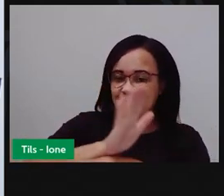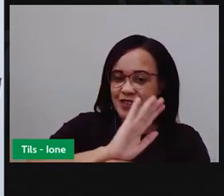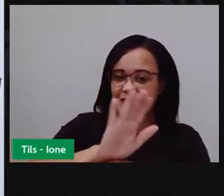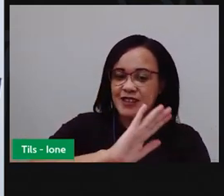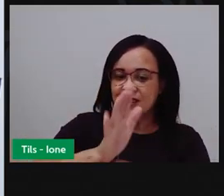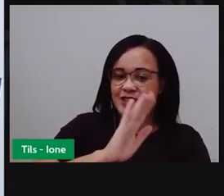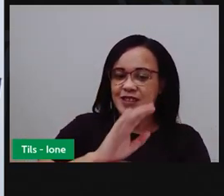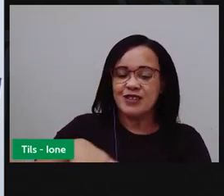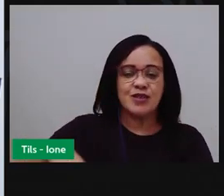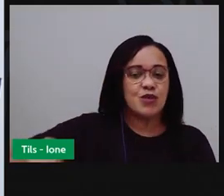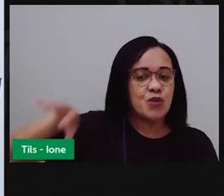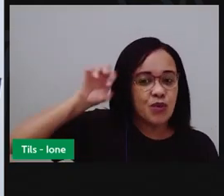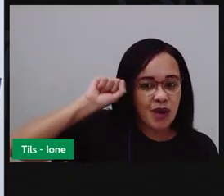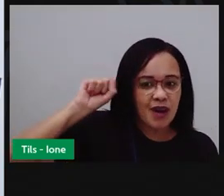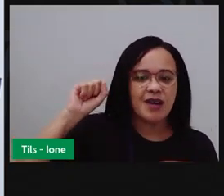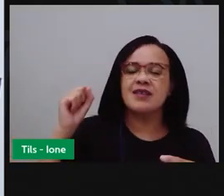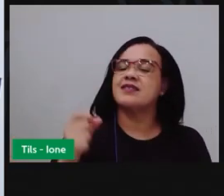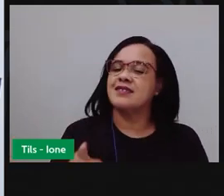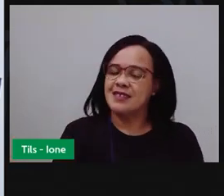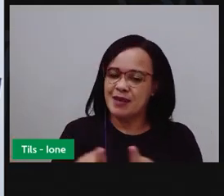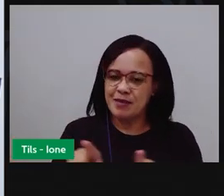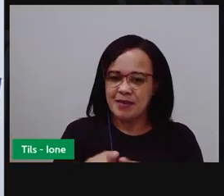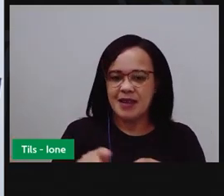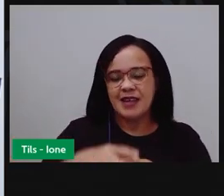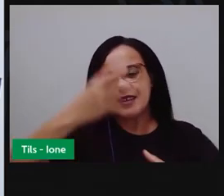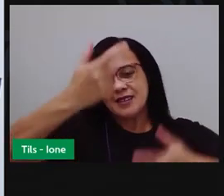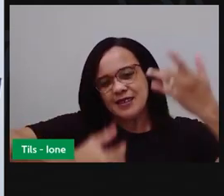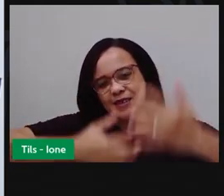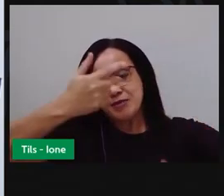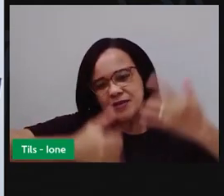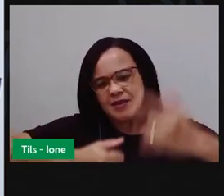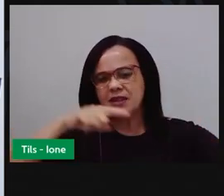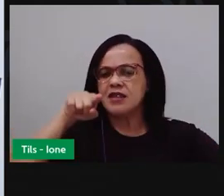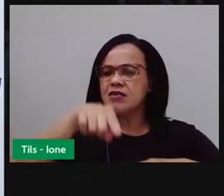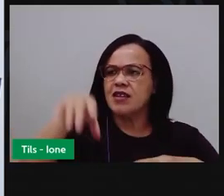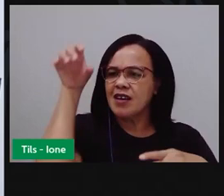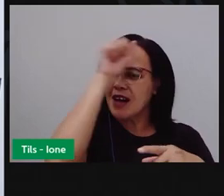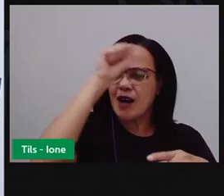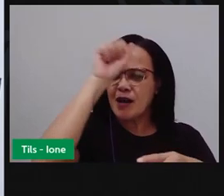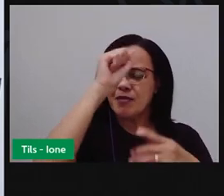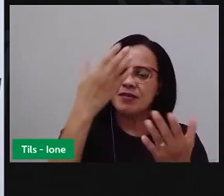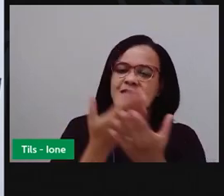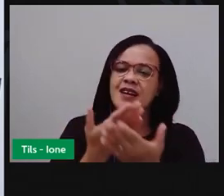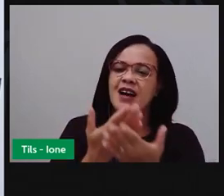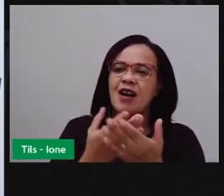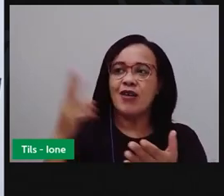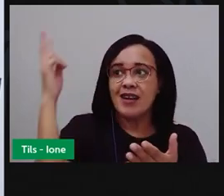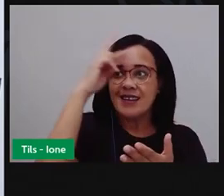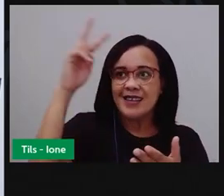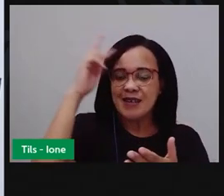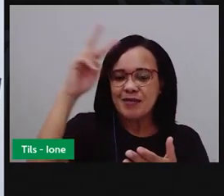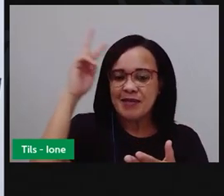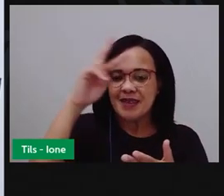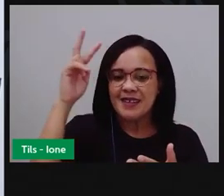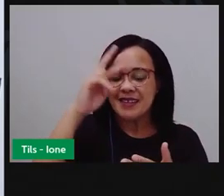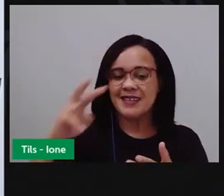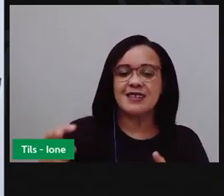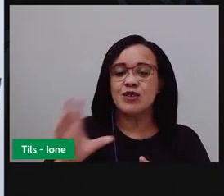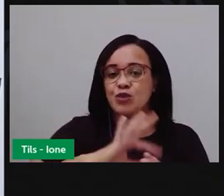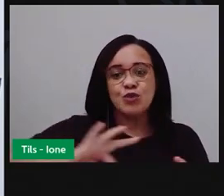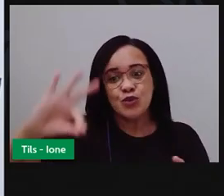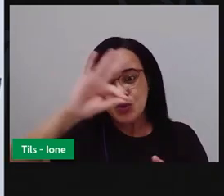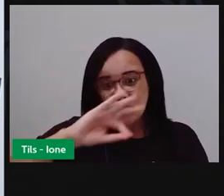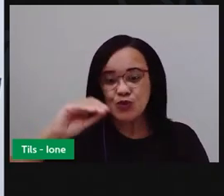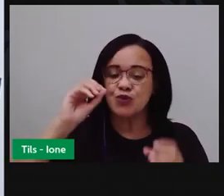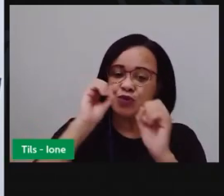seu áudio. Contando para a gente o que foi que você aprendeu com essa aula. Relembrando aqui os nossos festes que a gente trabalhou,